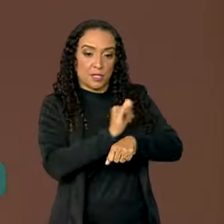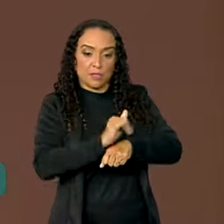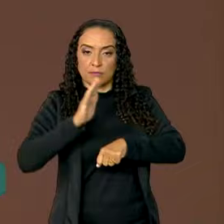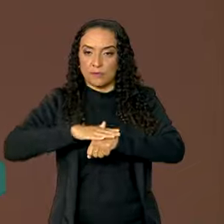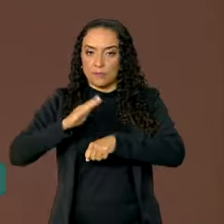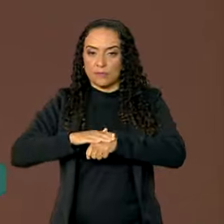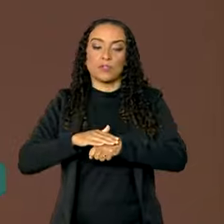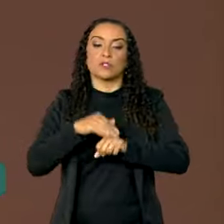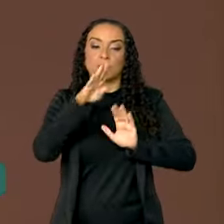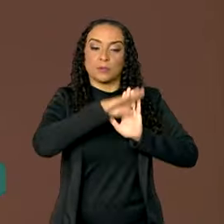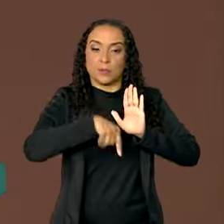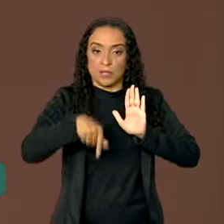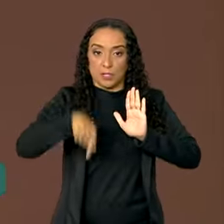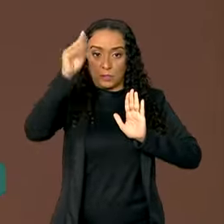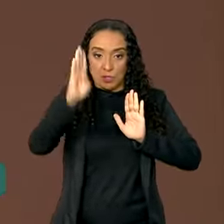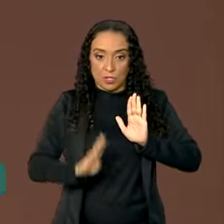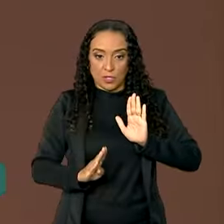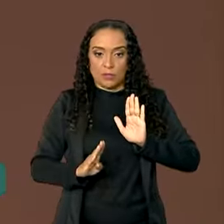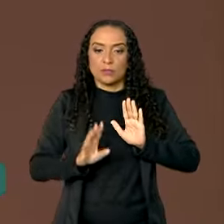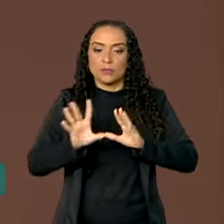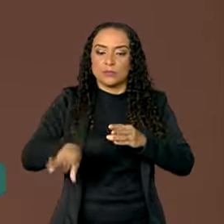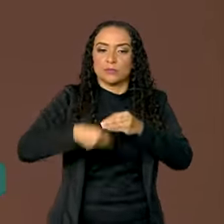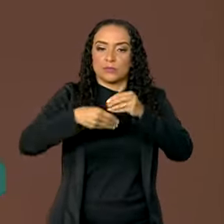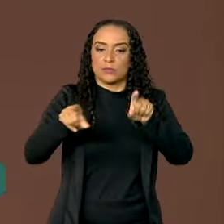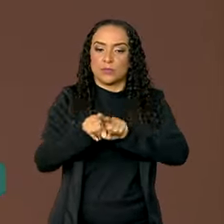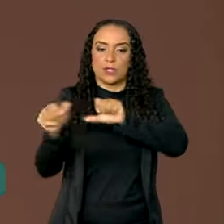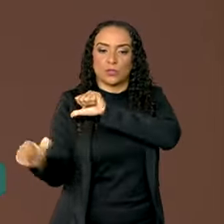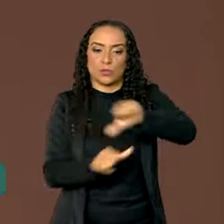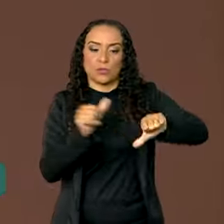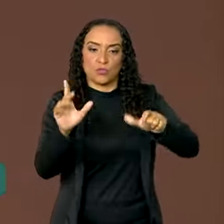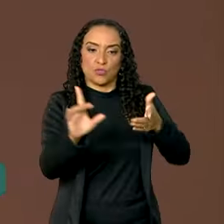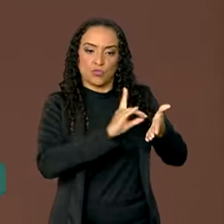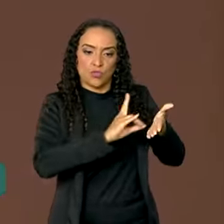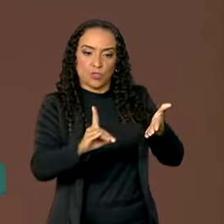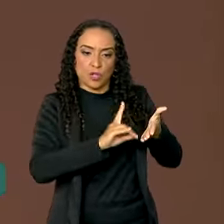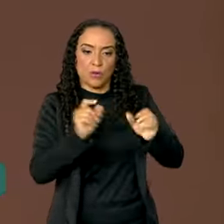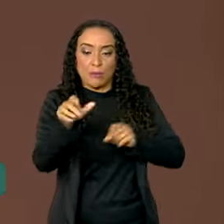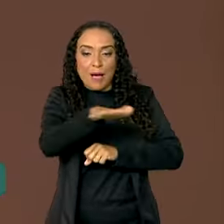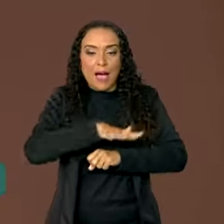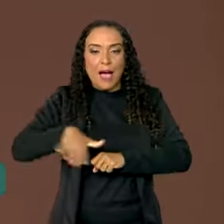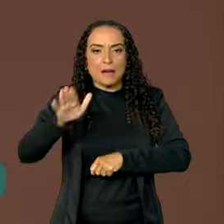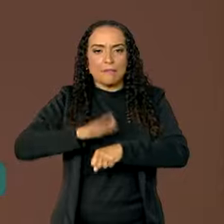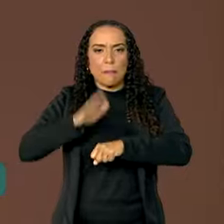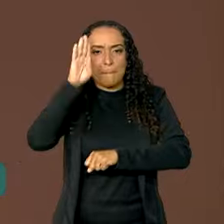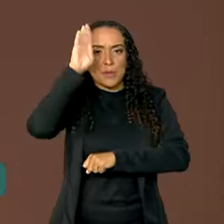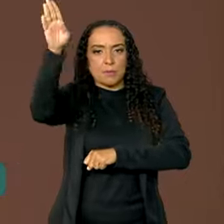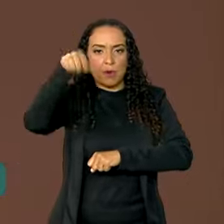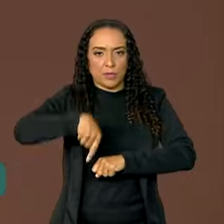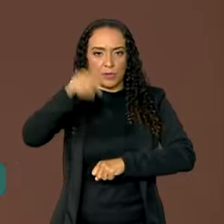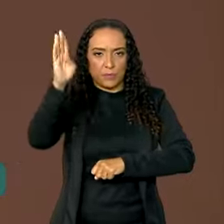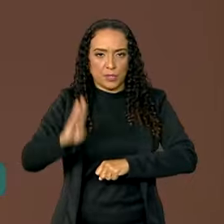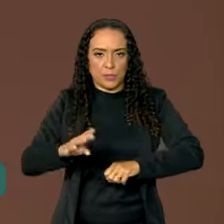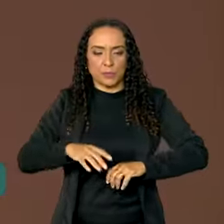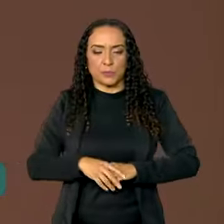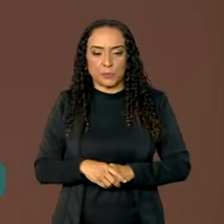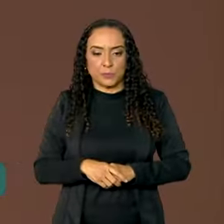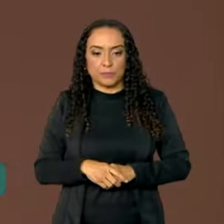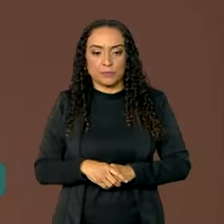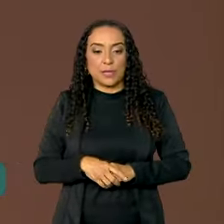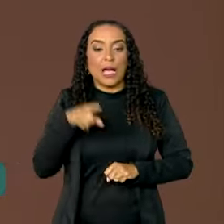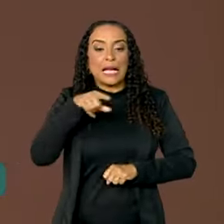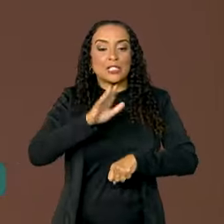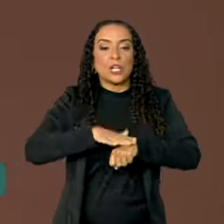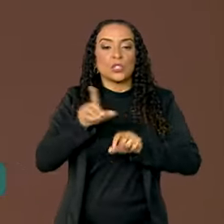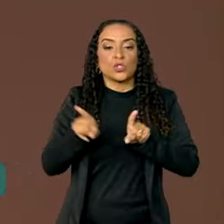atuação do banco no Brasil inclui também a transformação digital como uma das áreas de atuação principal nos países. Essa